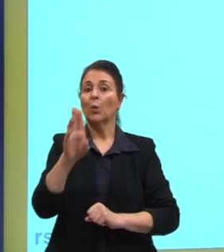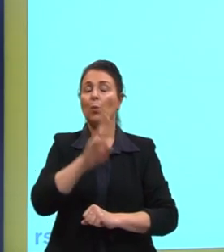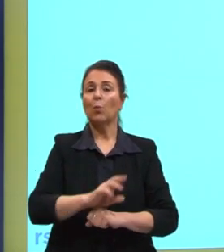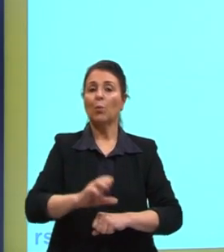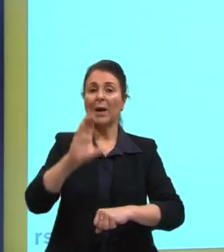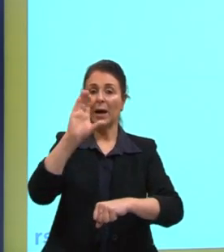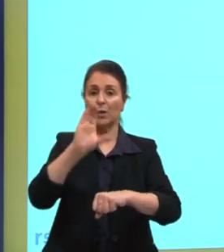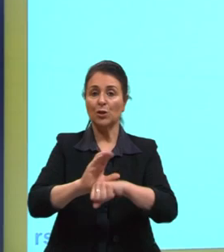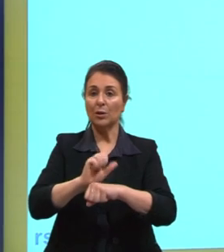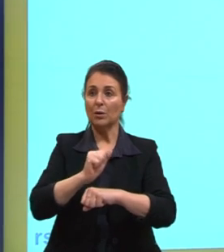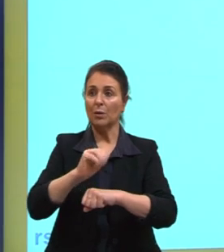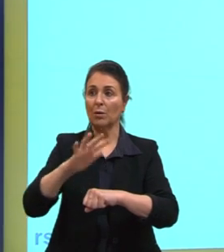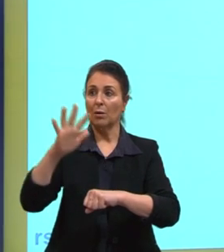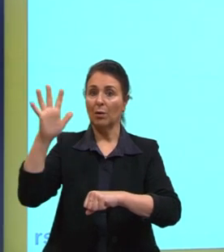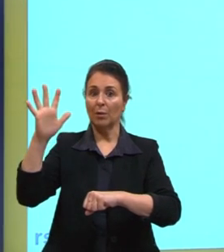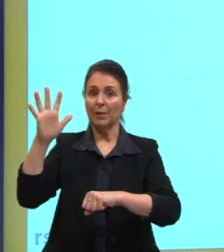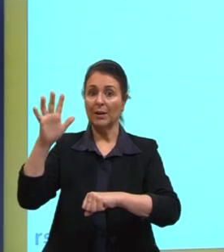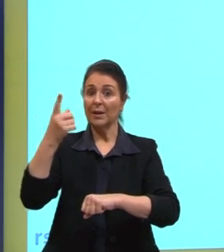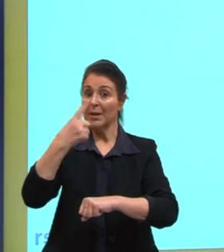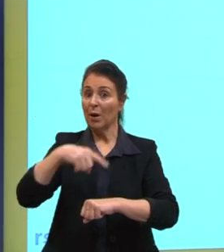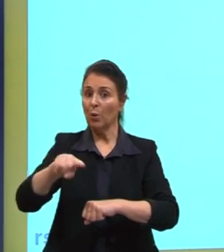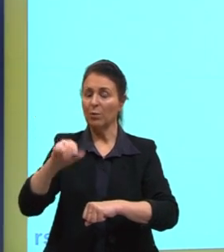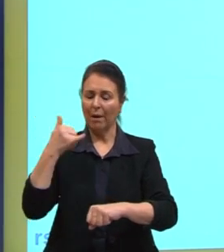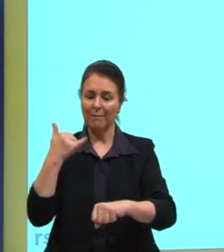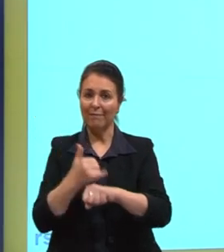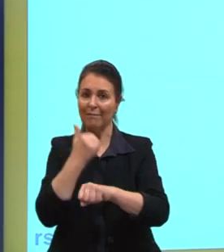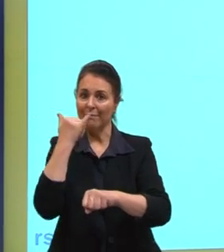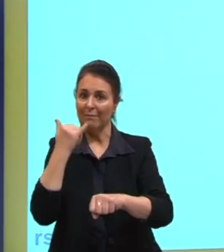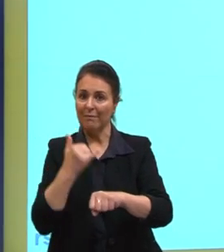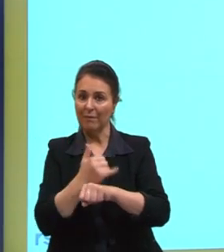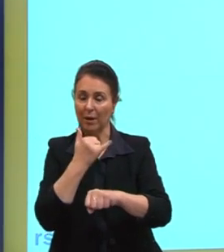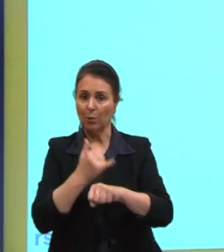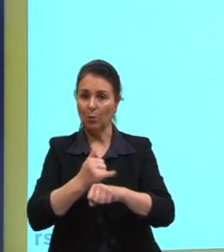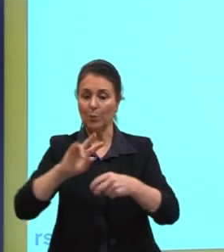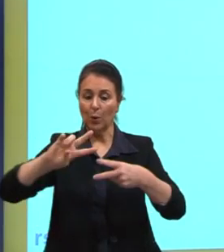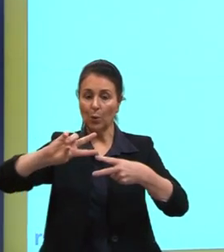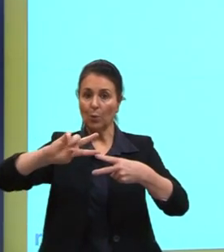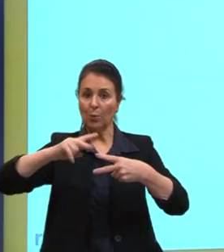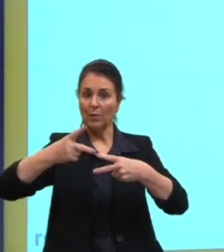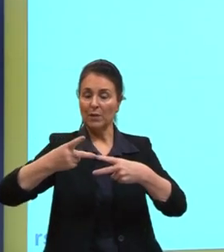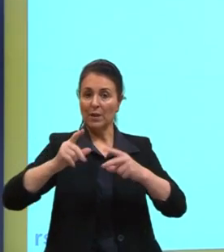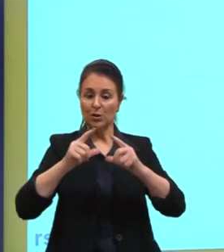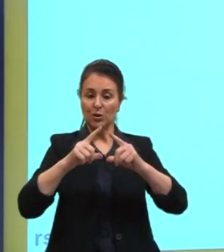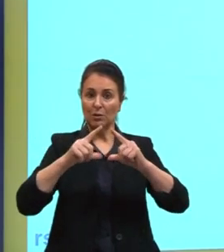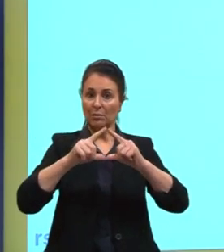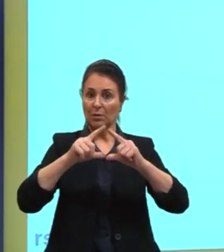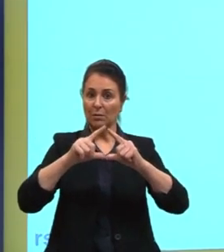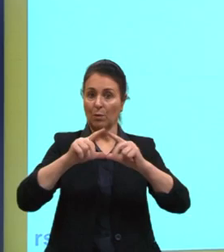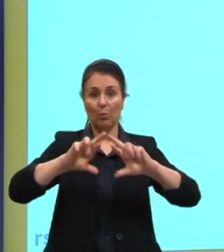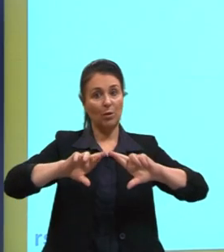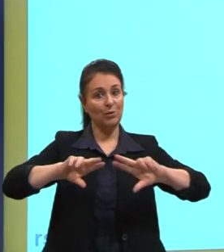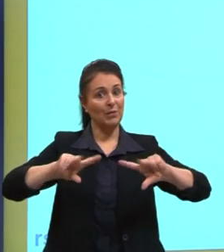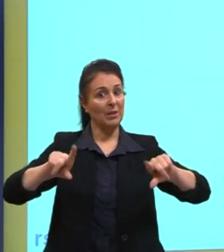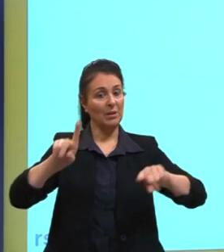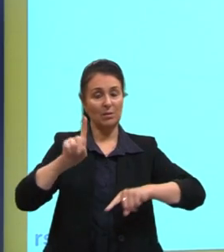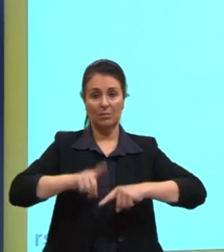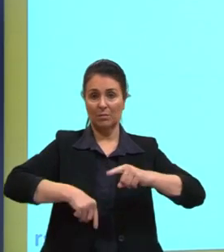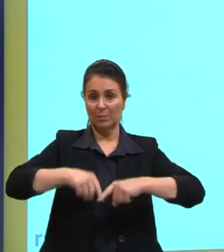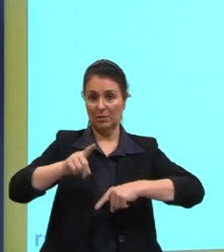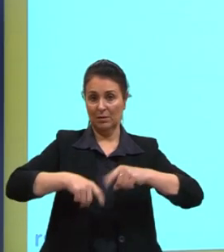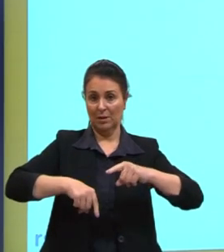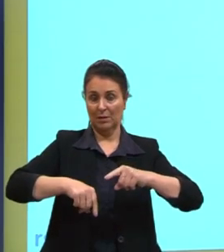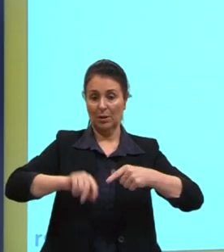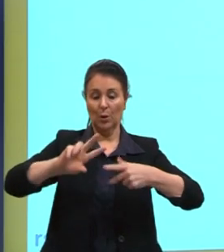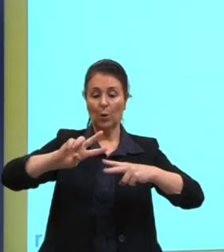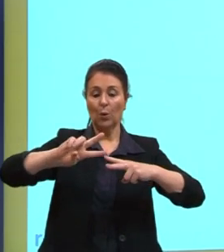e uma de ferro. O acontece? O coeficiente de dilatação desses materiais são diferentes. O